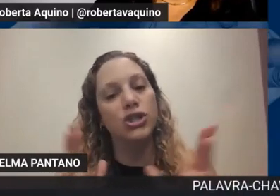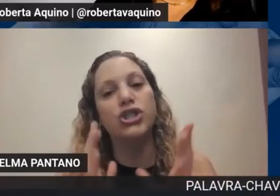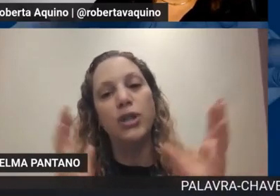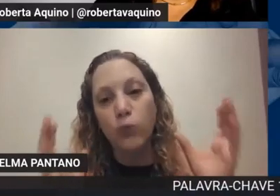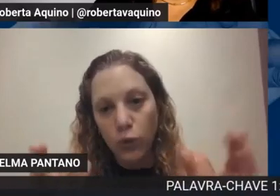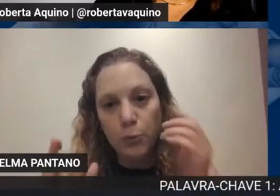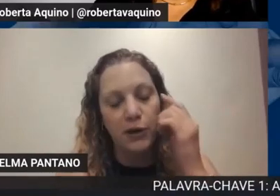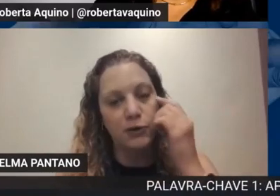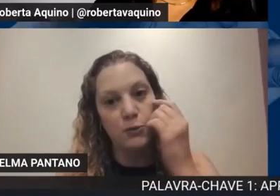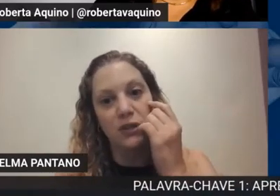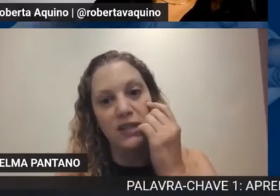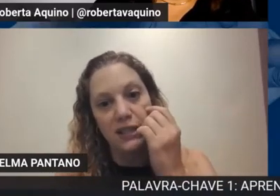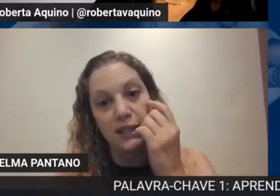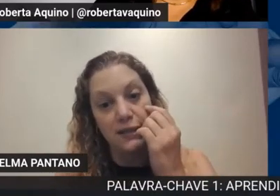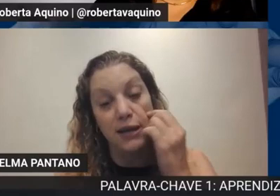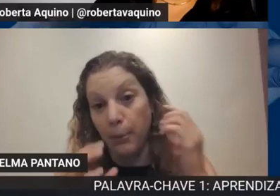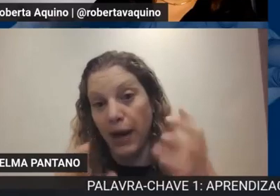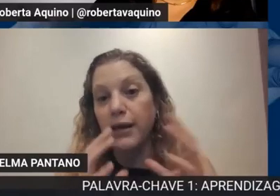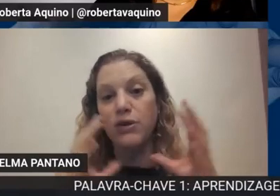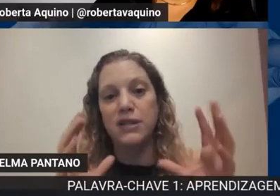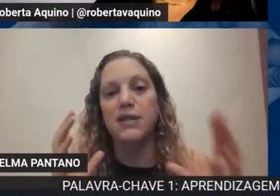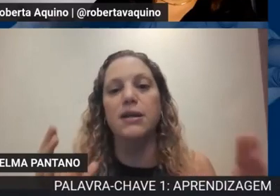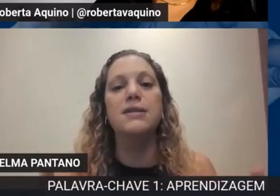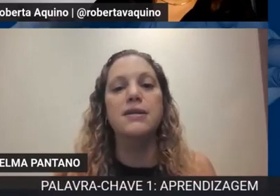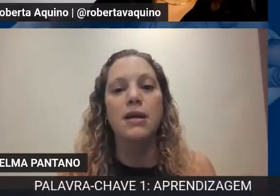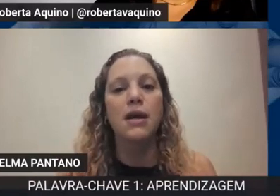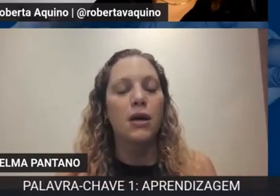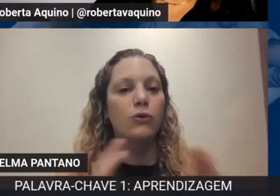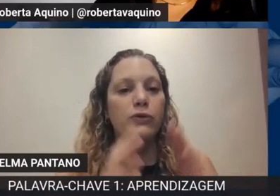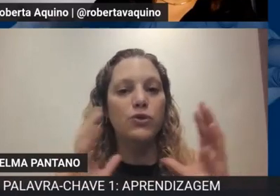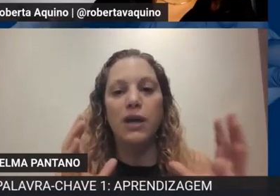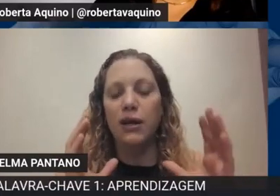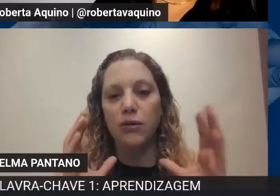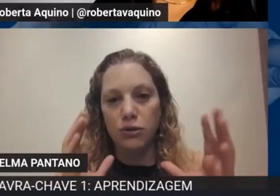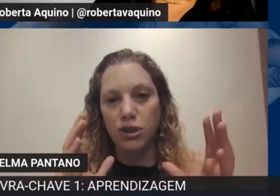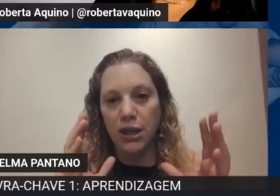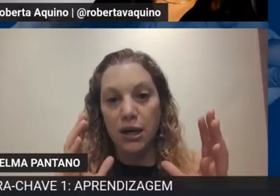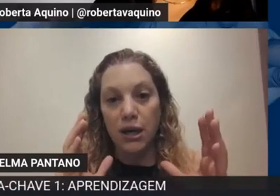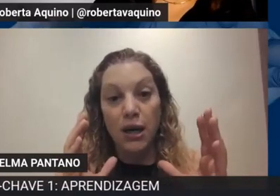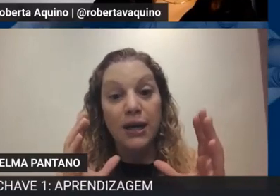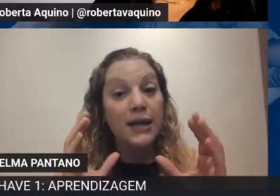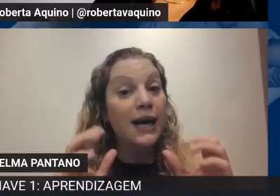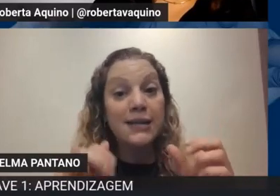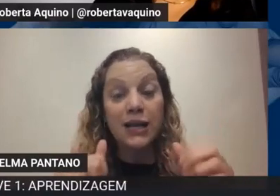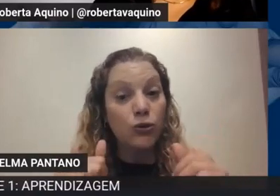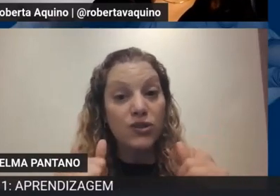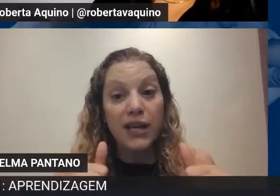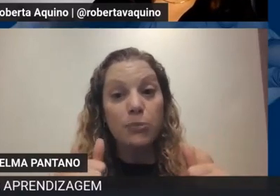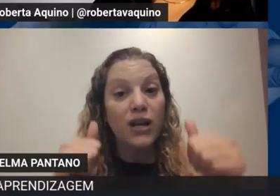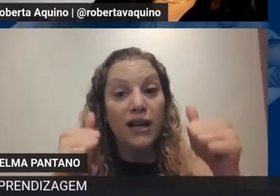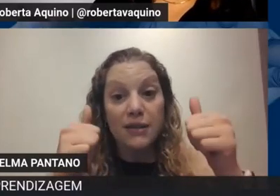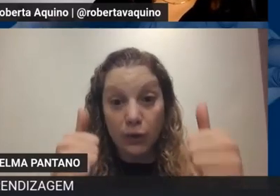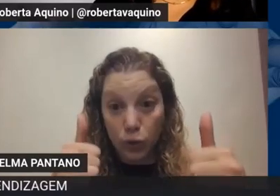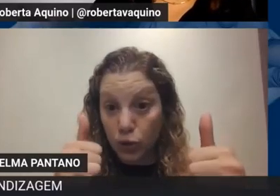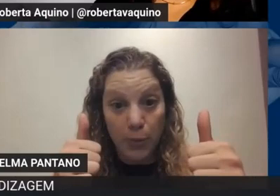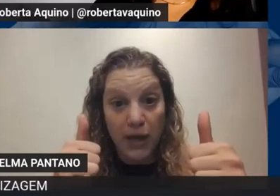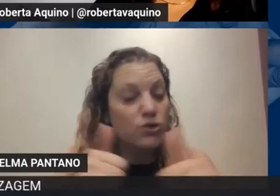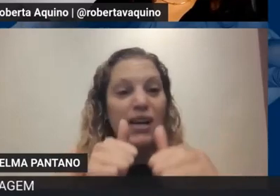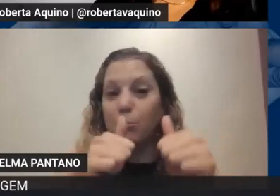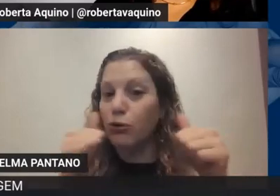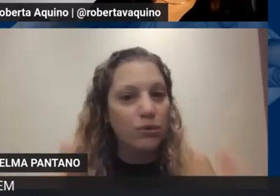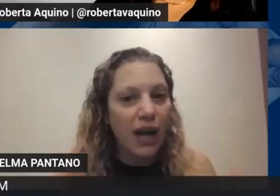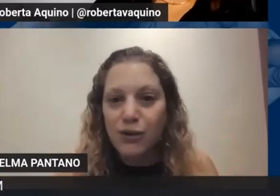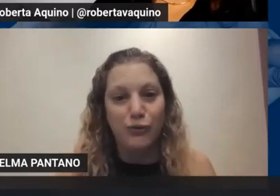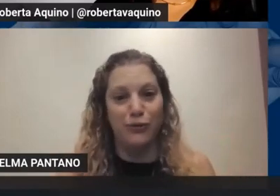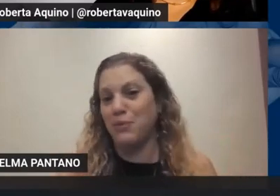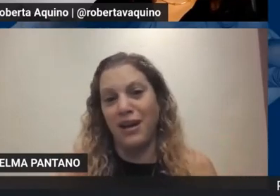tecnologia a gente tem um grupo lá no hospital das clínicas que trabalha com essas crianças com vício em tecnologia e elas acham que o cérebro delas tá tudo bem